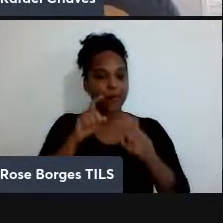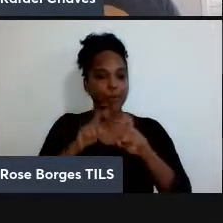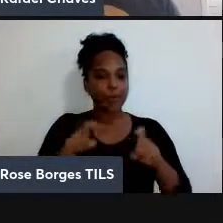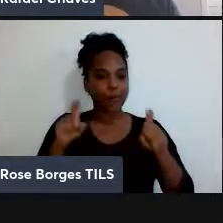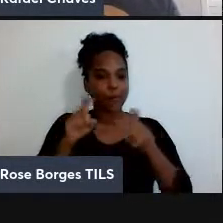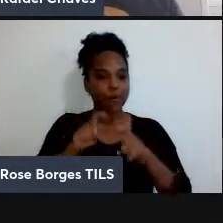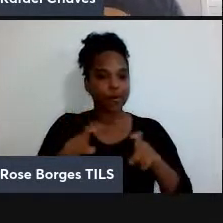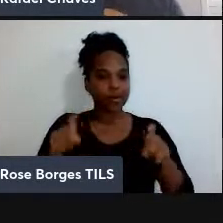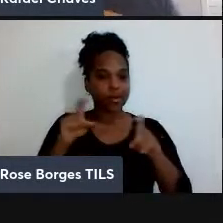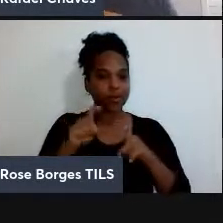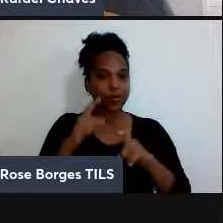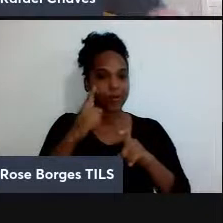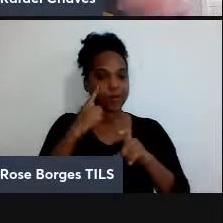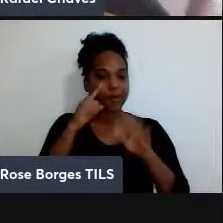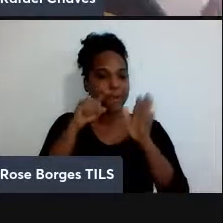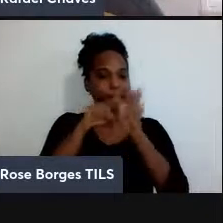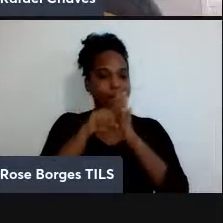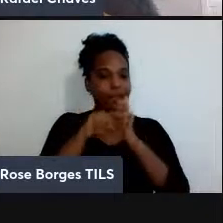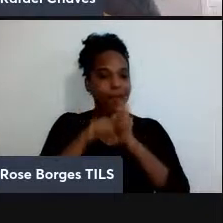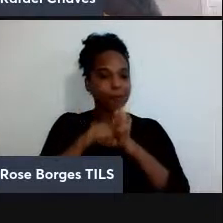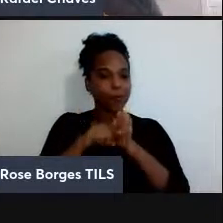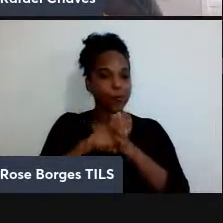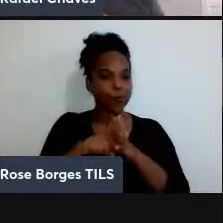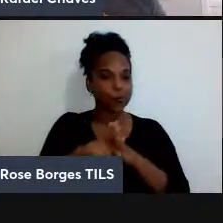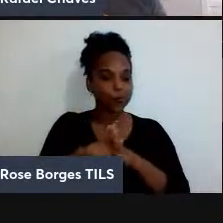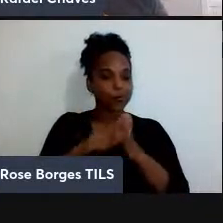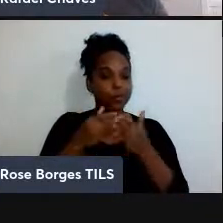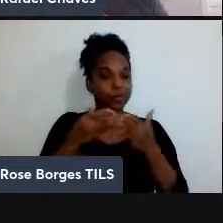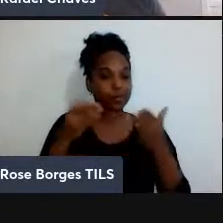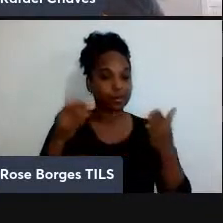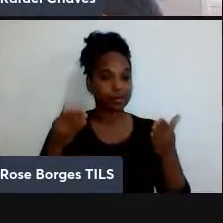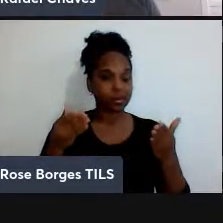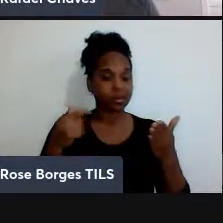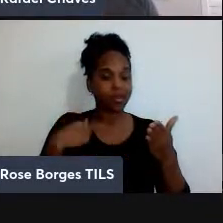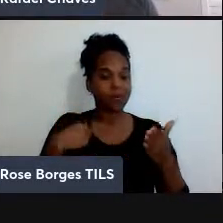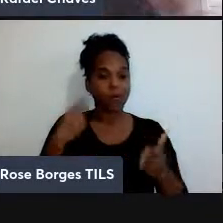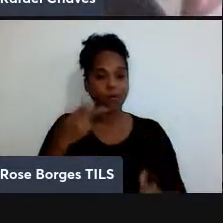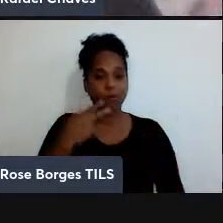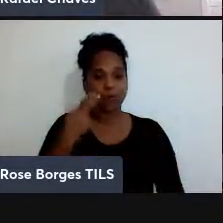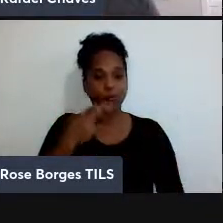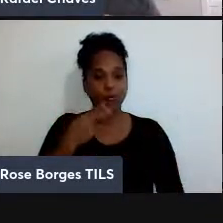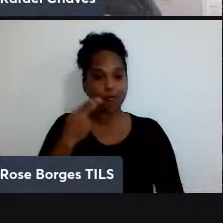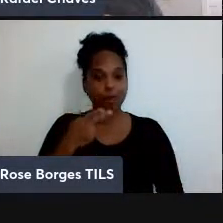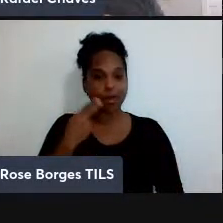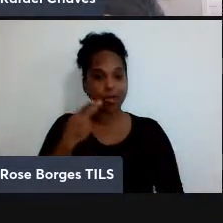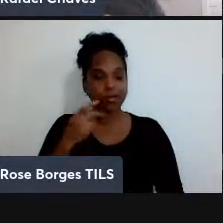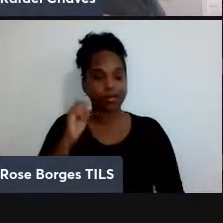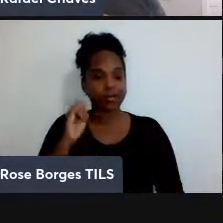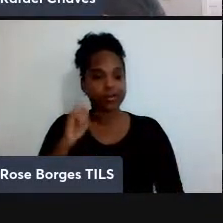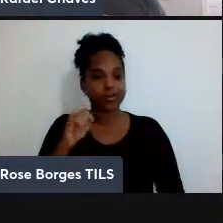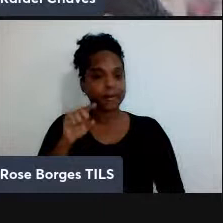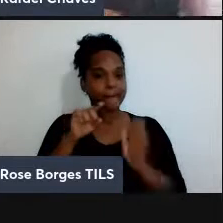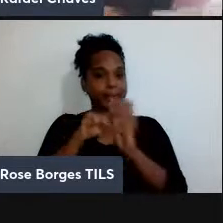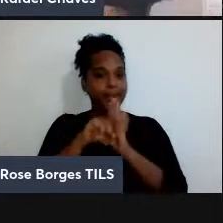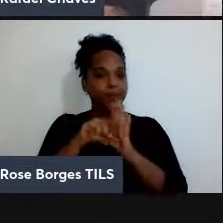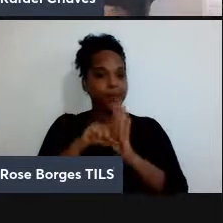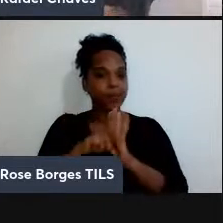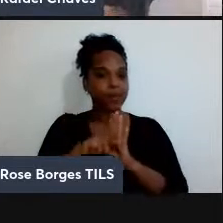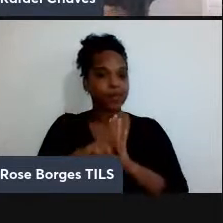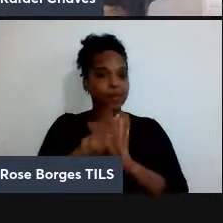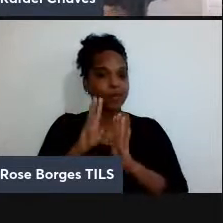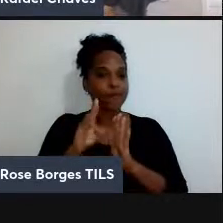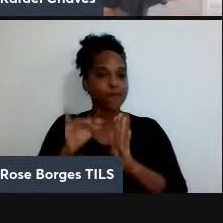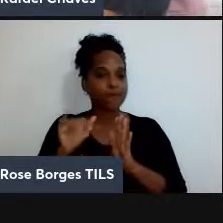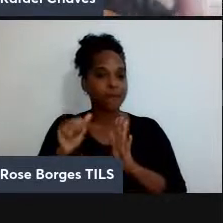mas está meio travado aqui, então, à medida que eu for falando, se vocês tiverem alguma pergunta, já vão colocando aí no chat, que o